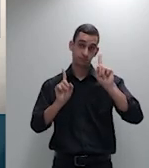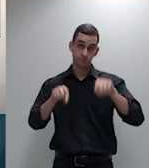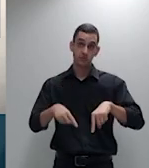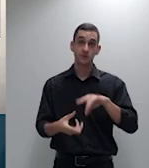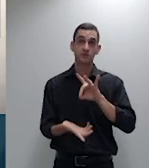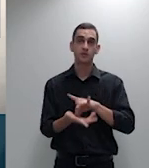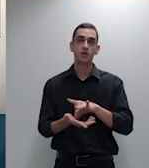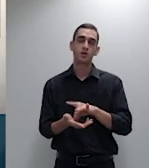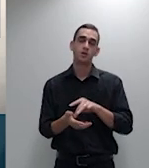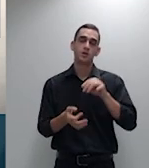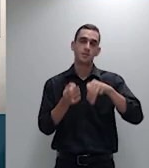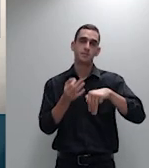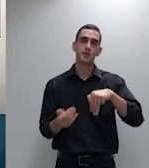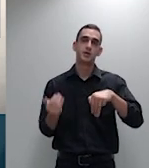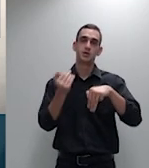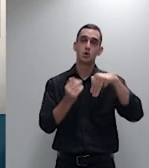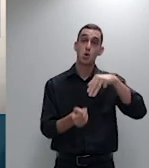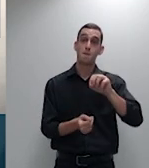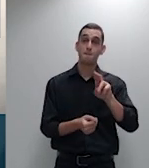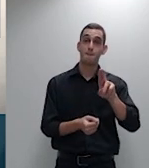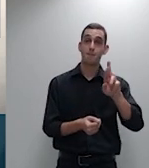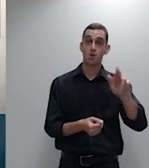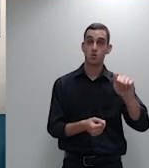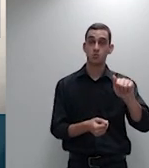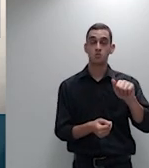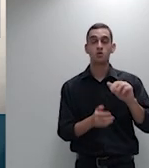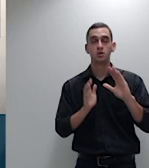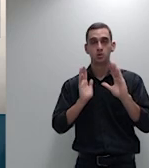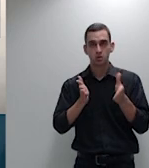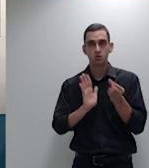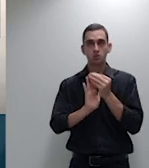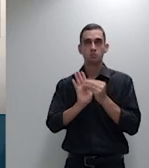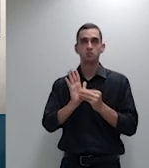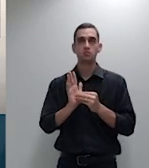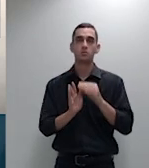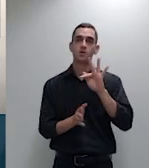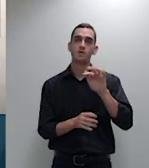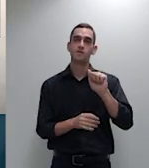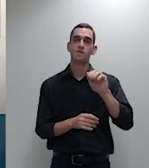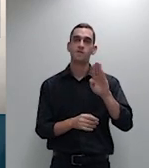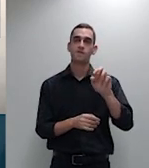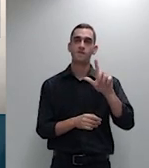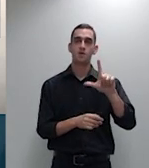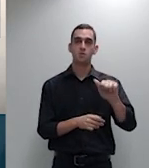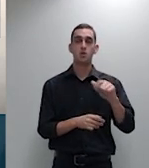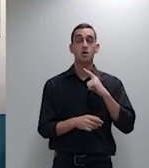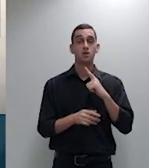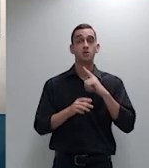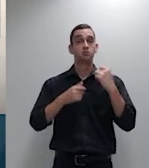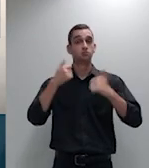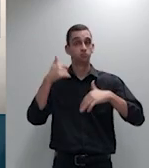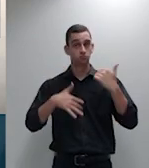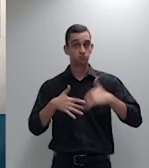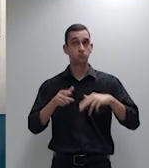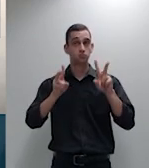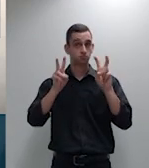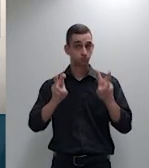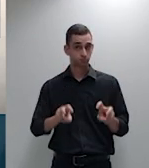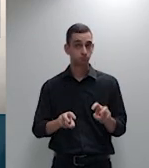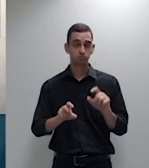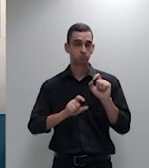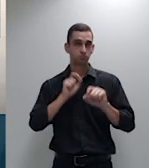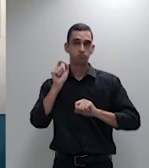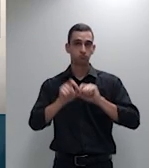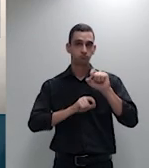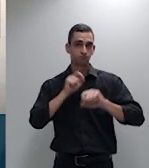relembram a exopo na fábula do lobo e dos cordeiros mas em que não há uma pessoa